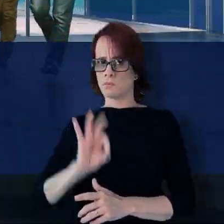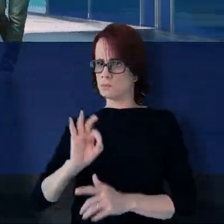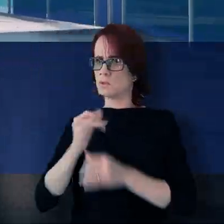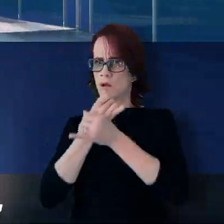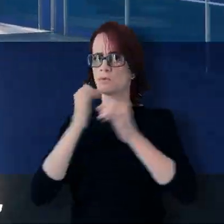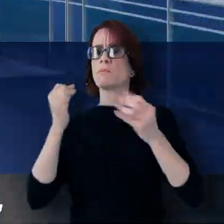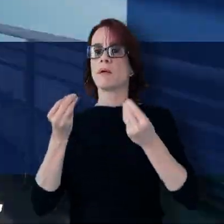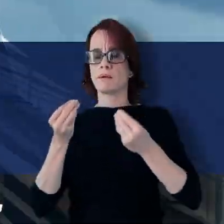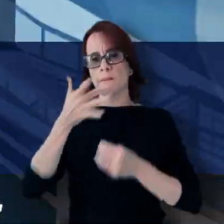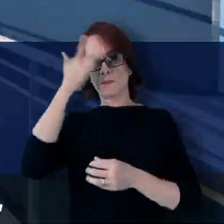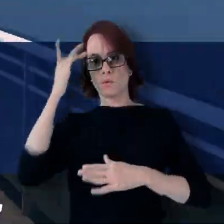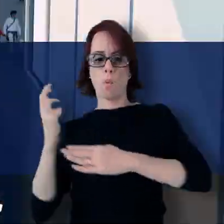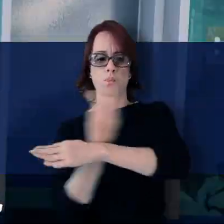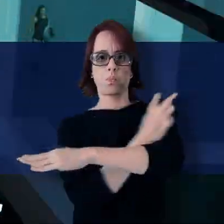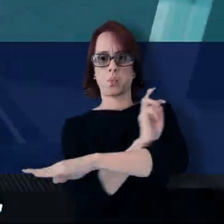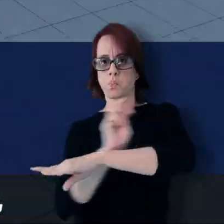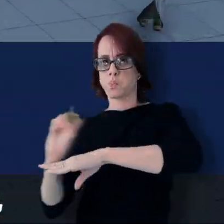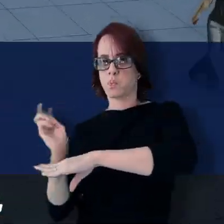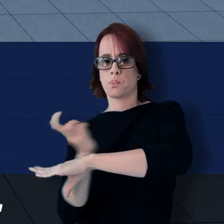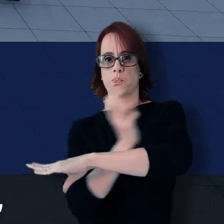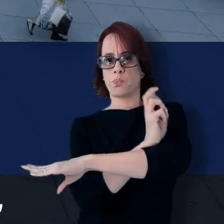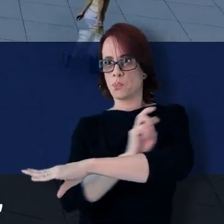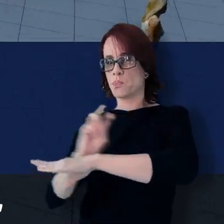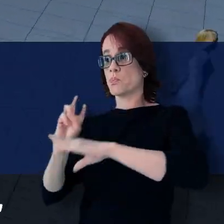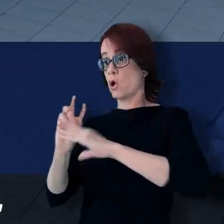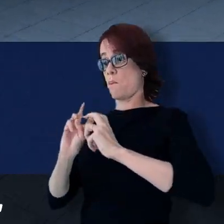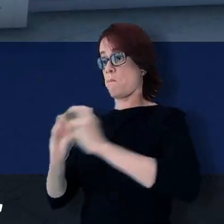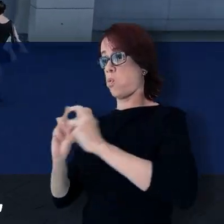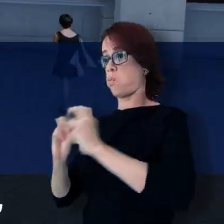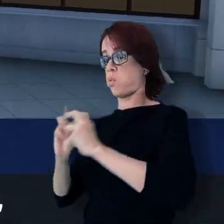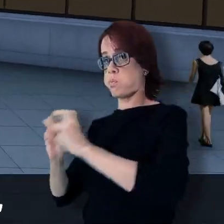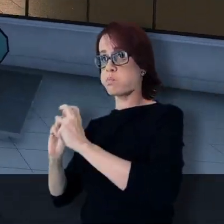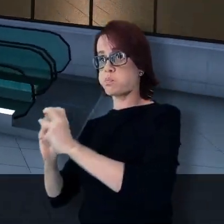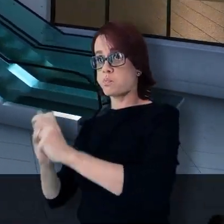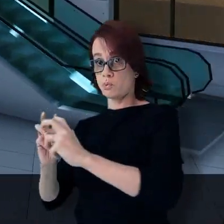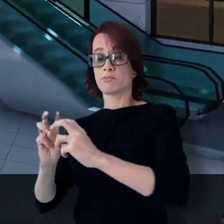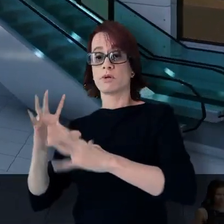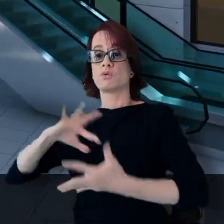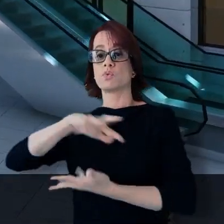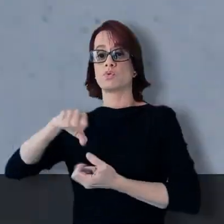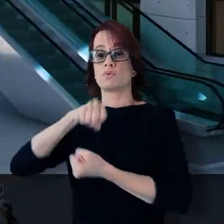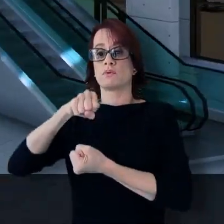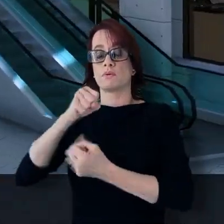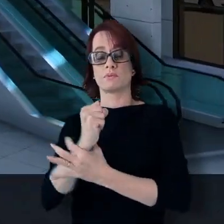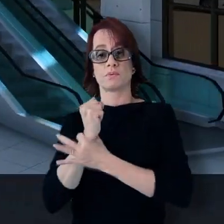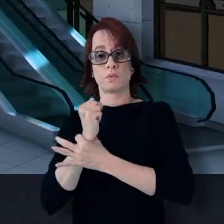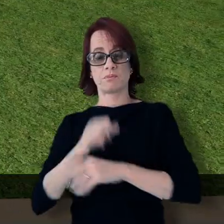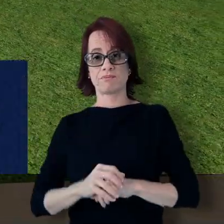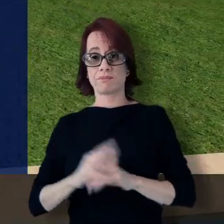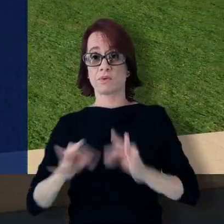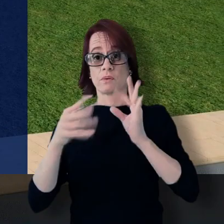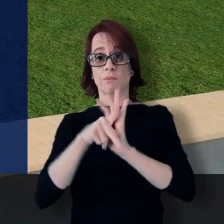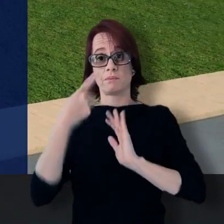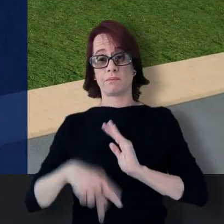automatizada para transporte de passageiros entre os seus terminais e o trem metropolitano, de forma sustentável e segura.